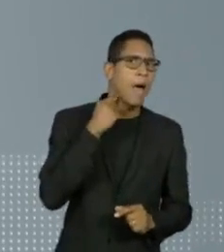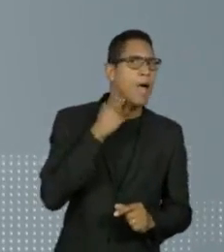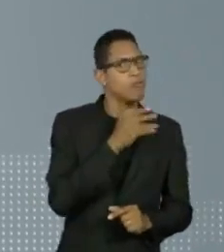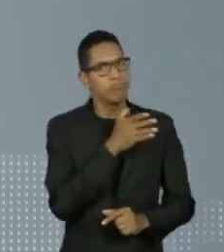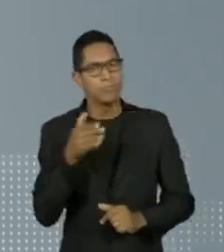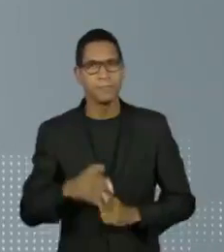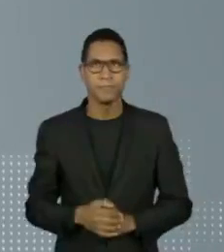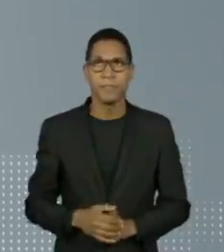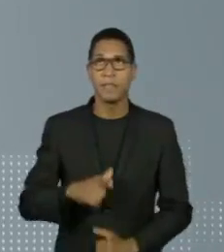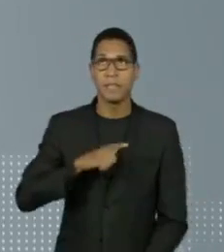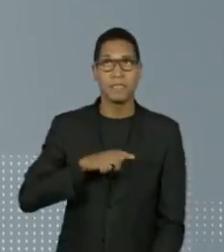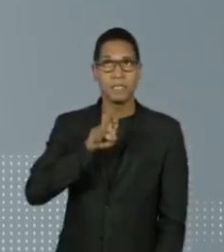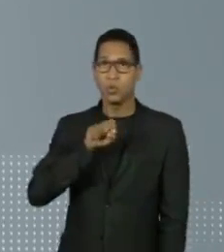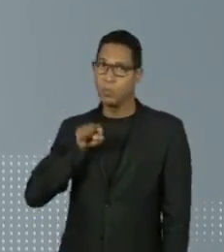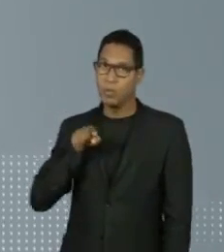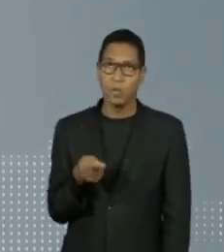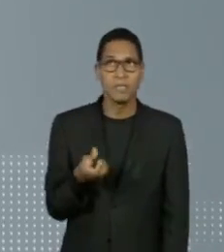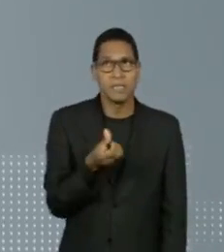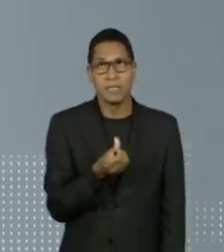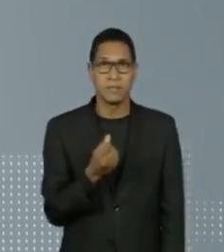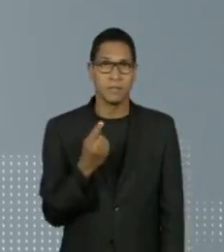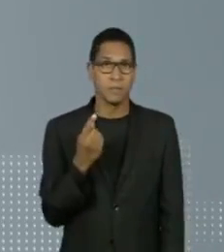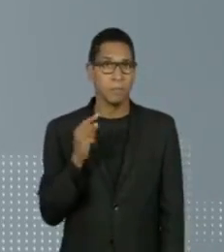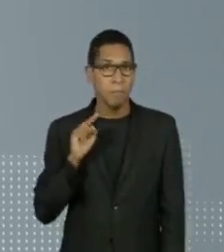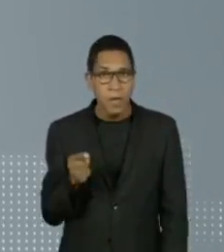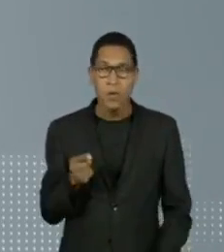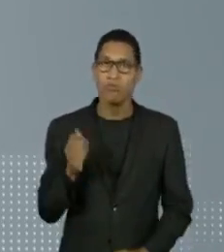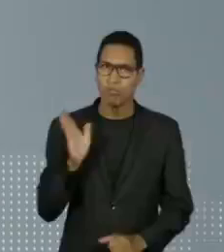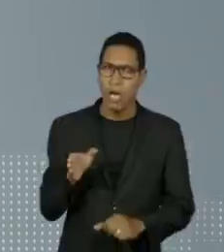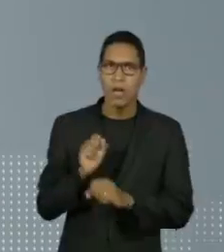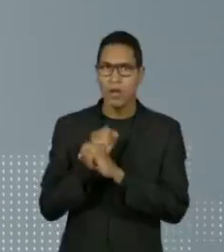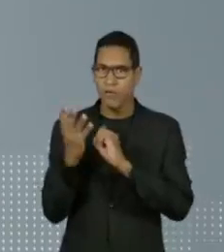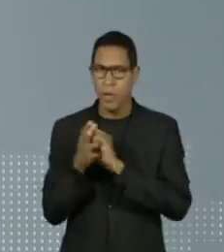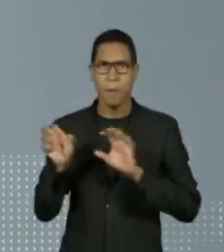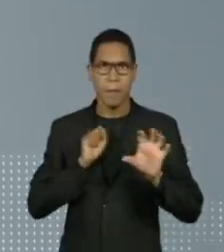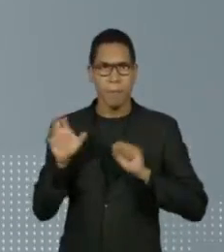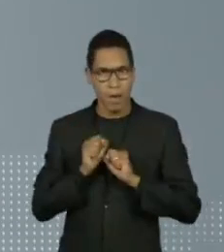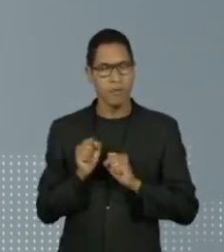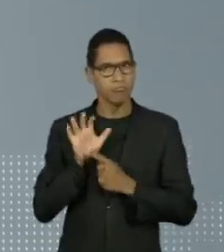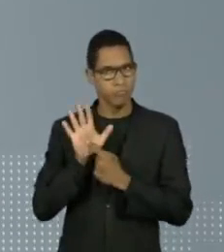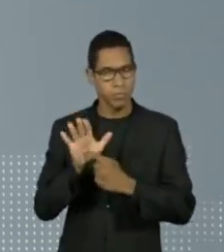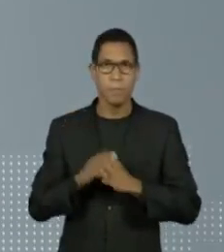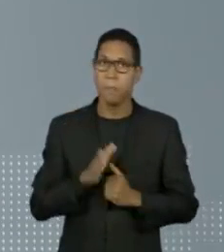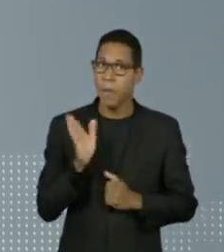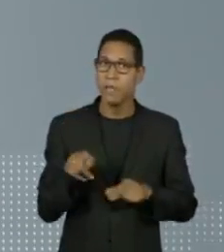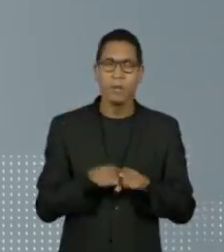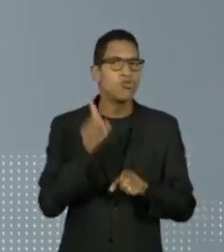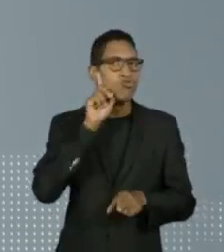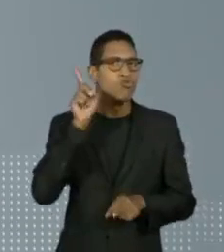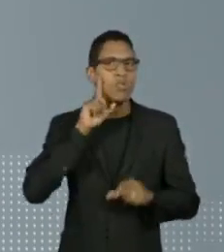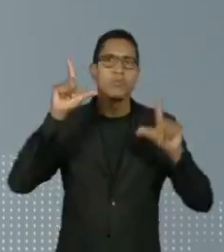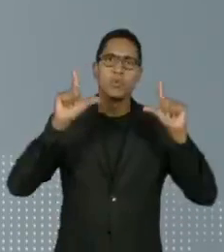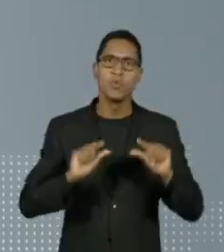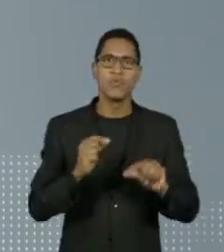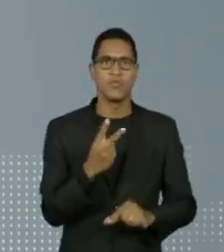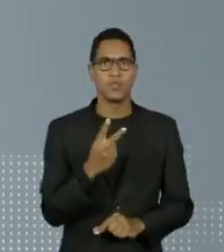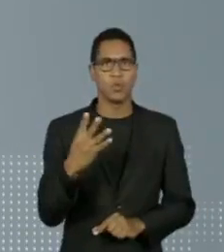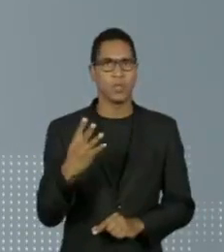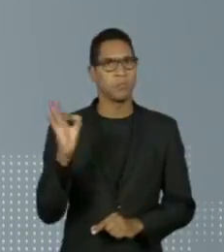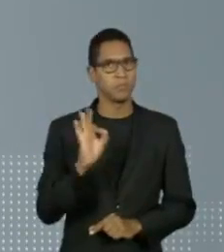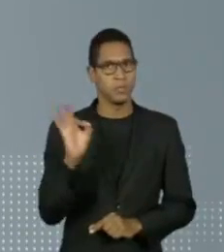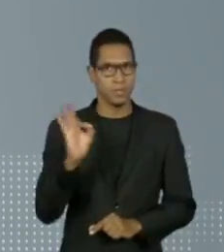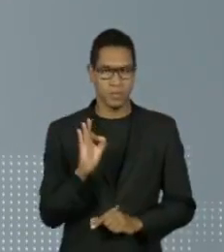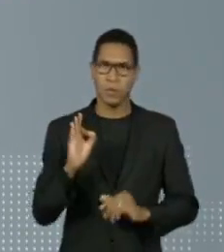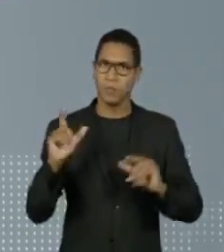são mais de 5 milhões e 600 mil casos, mas a média diária caiu para 24% na última